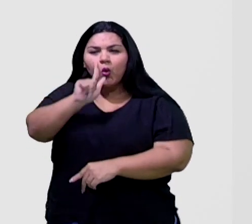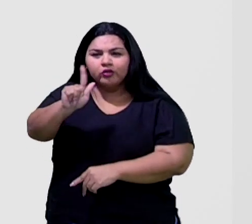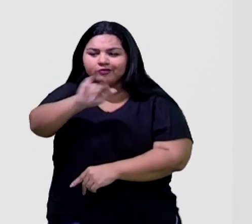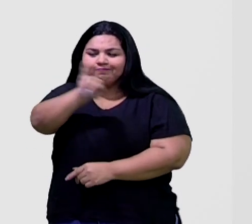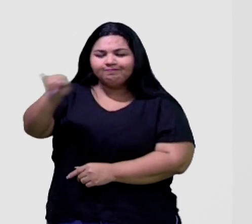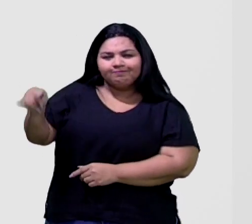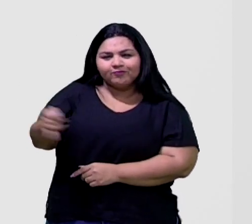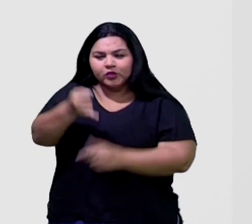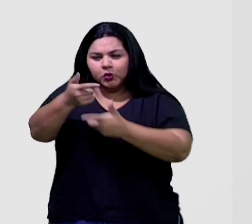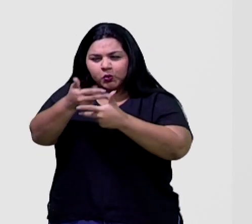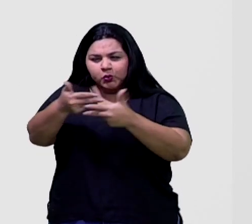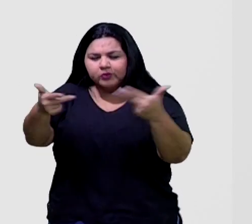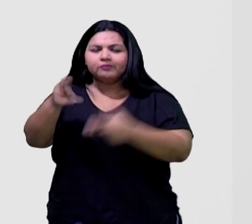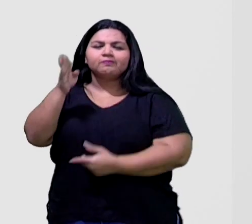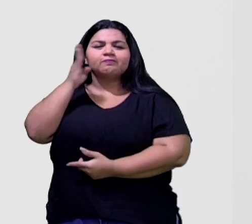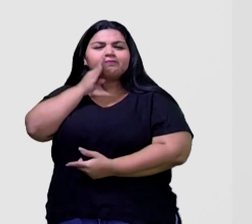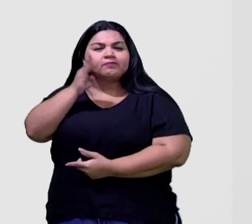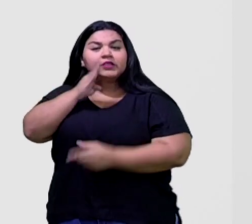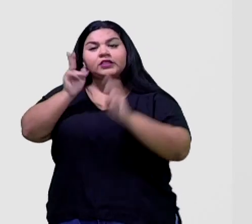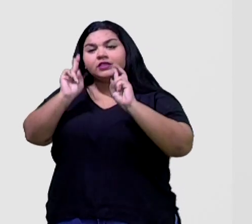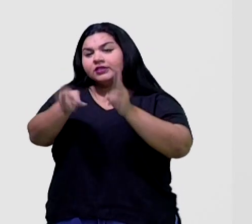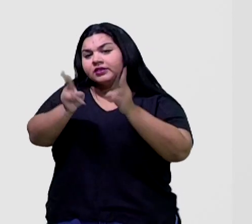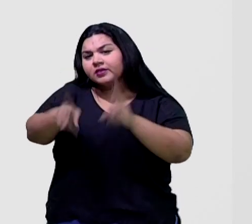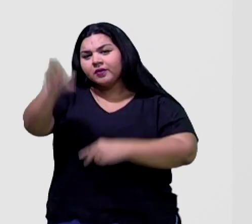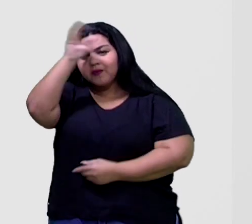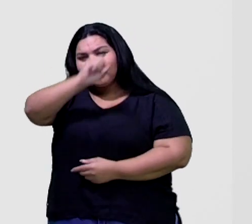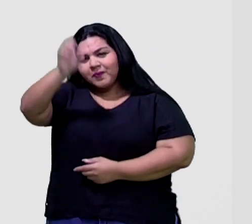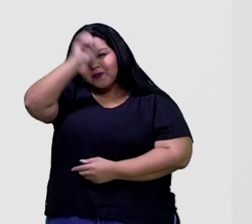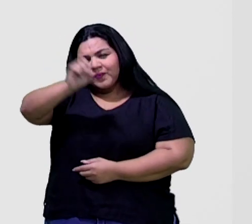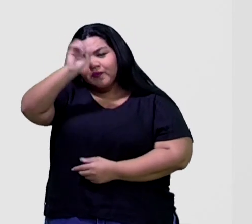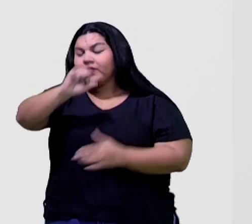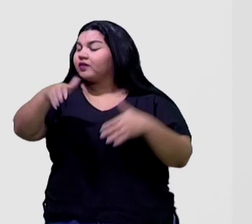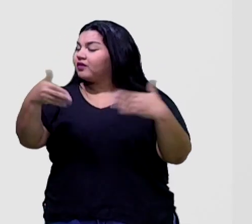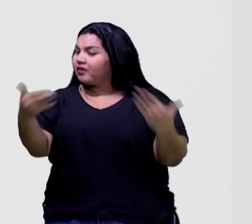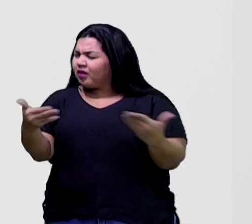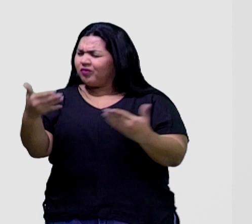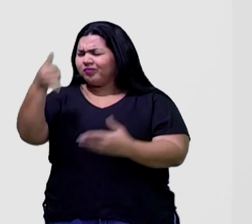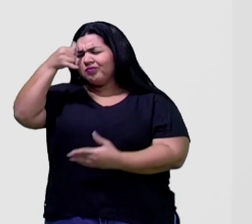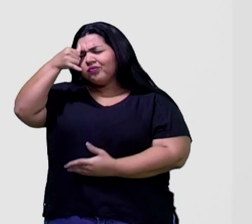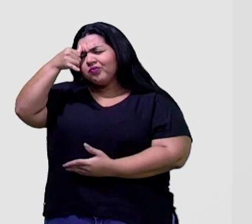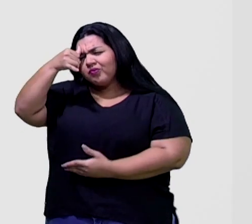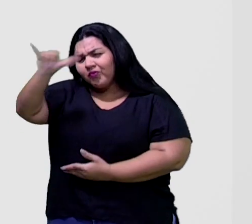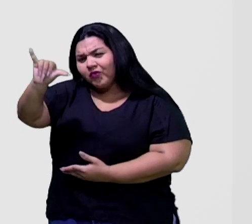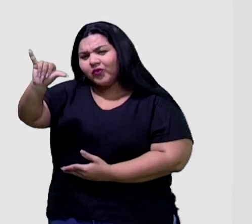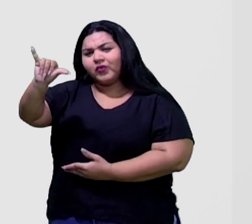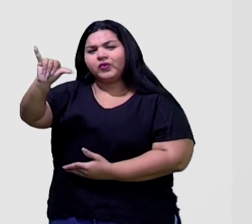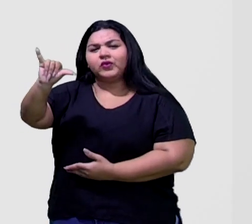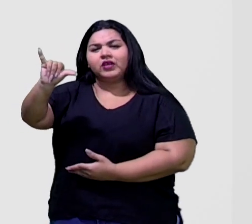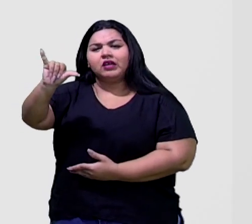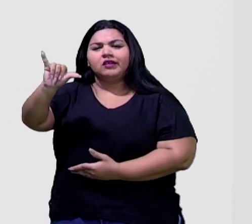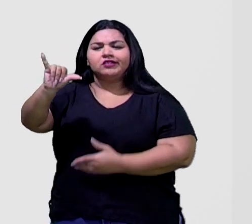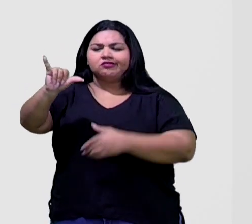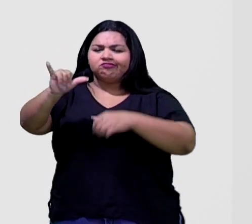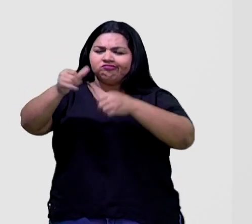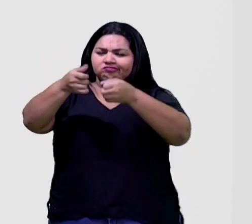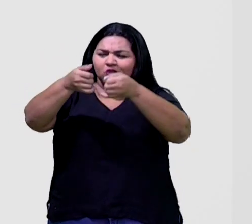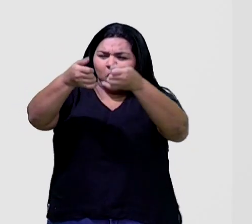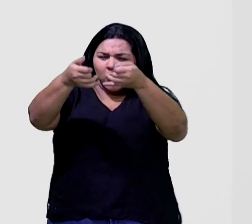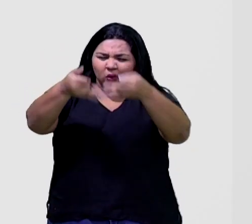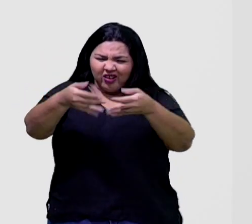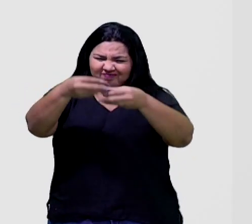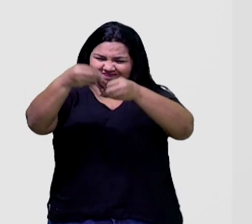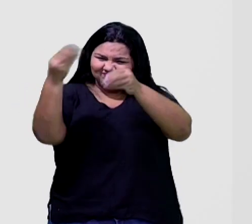bom proveito e sempre aprender, não é? Então, vamos evitar, não é? Comentários